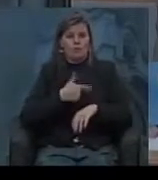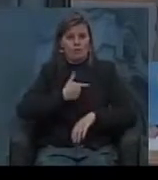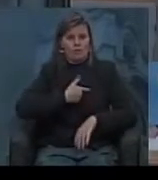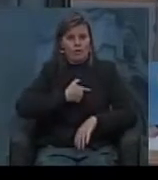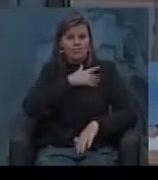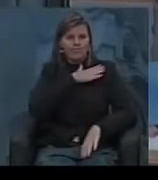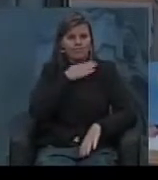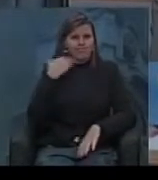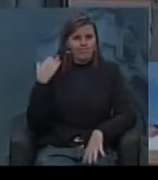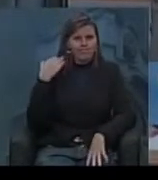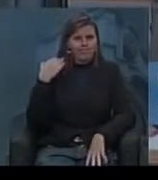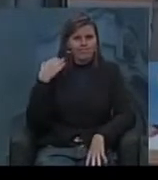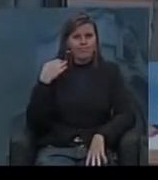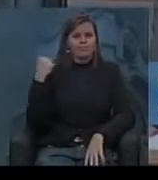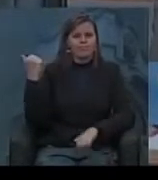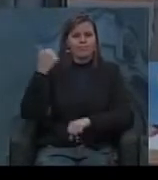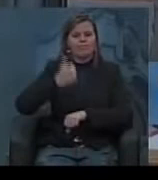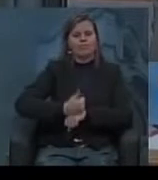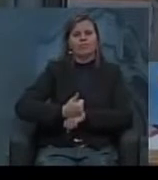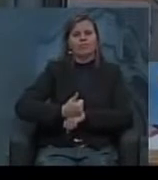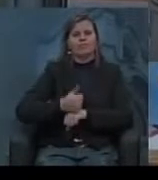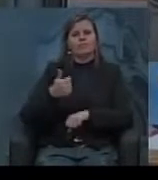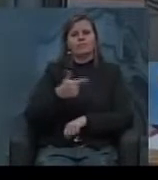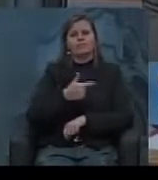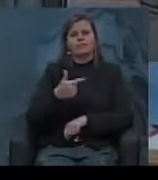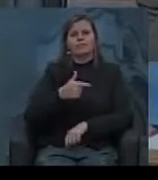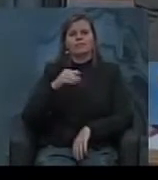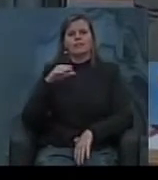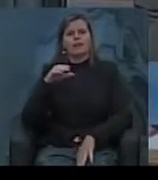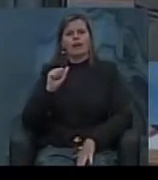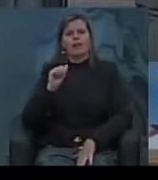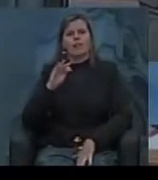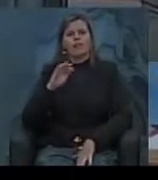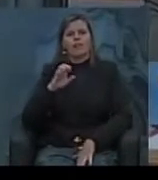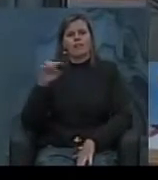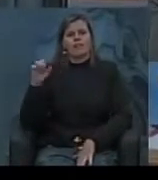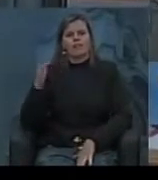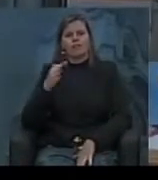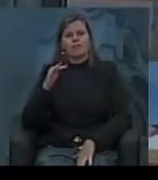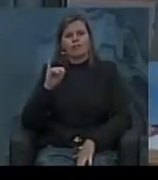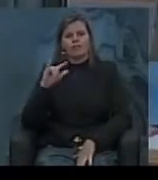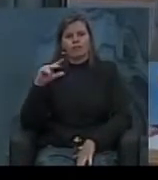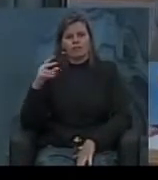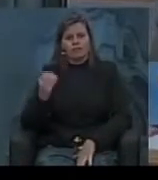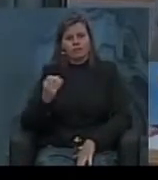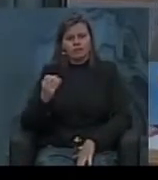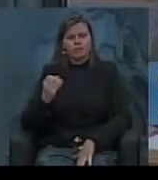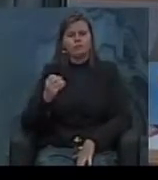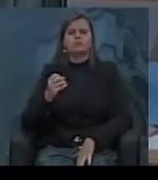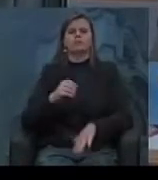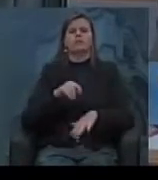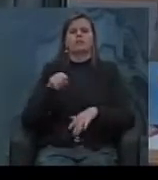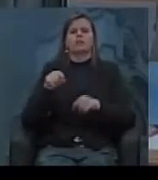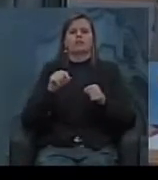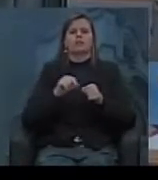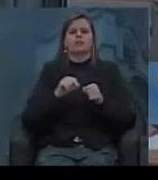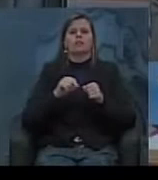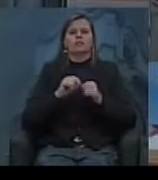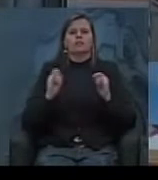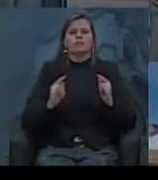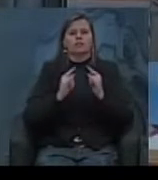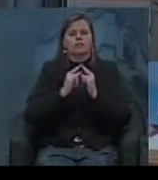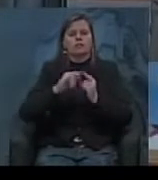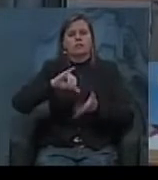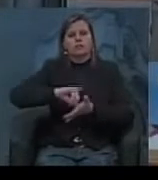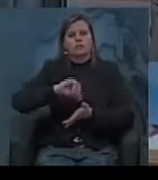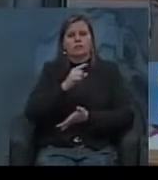suicida, assume o vice Café Filho, e o Café Filho vai promover uma instituição da Sumoc, que, na época, como se fosse um banco central, a instituição